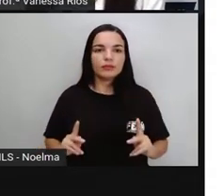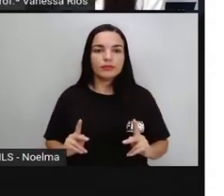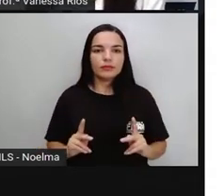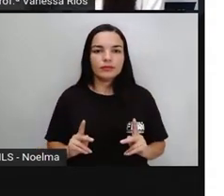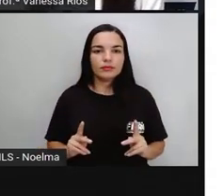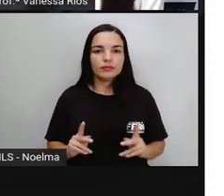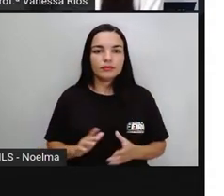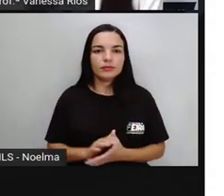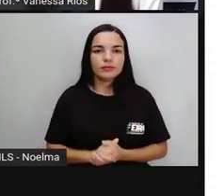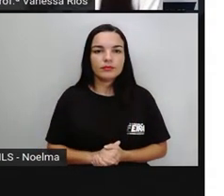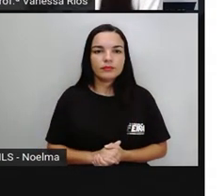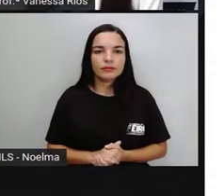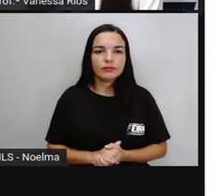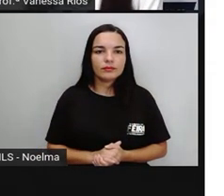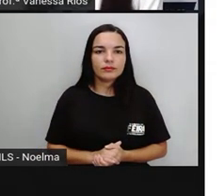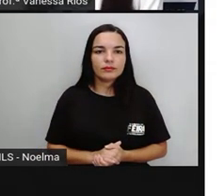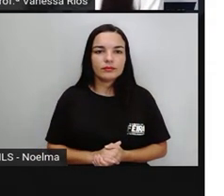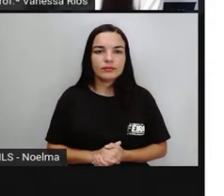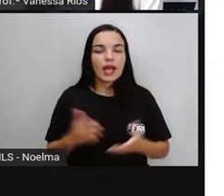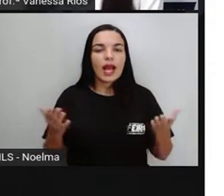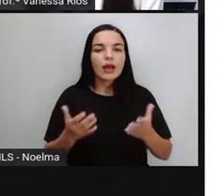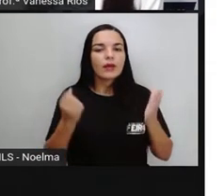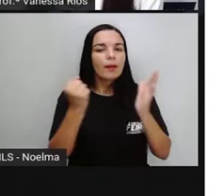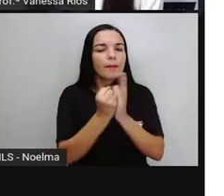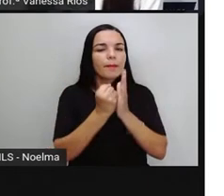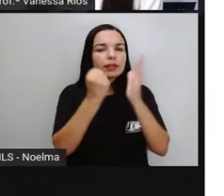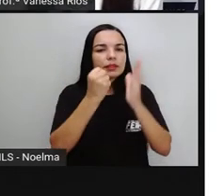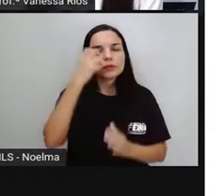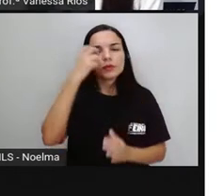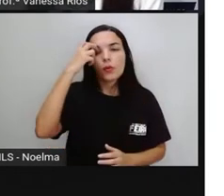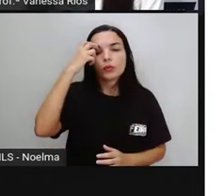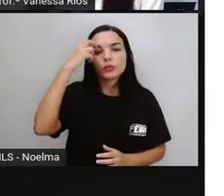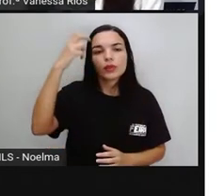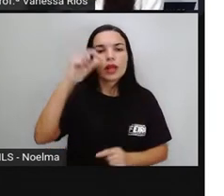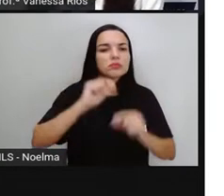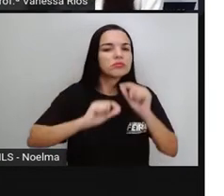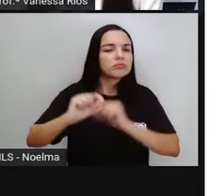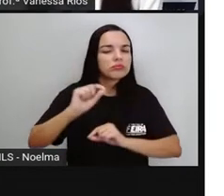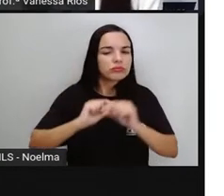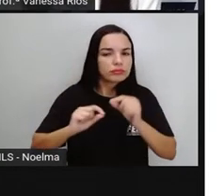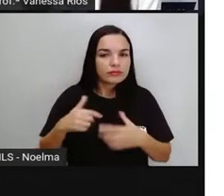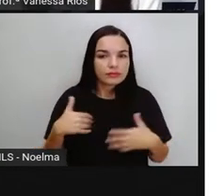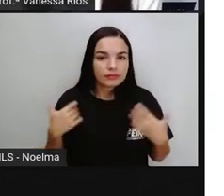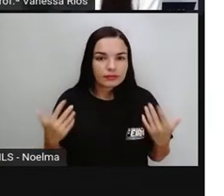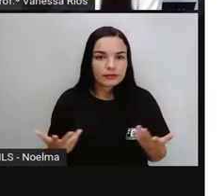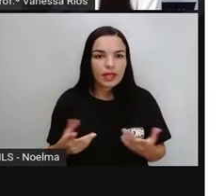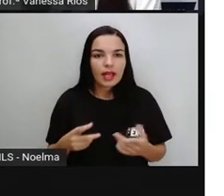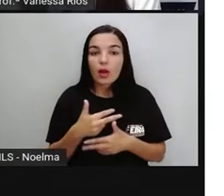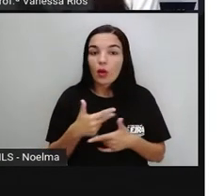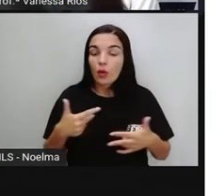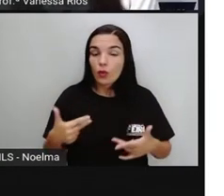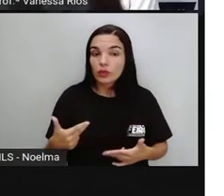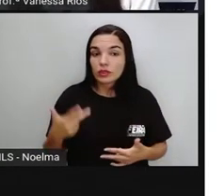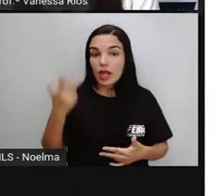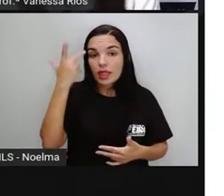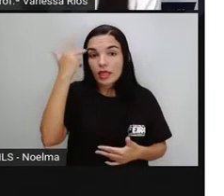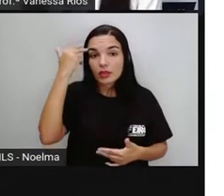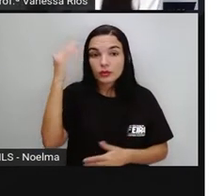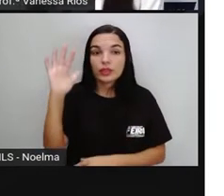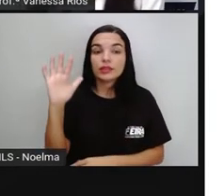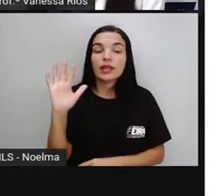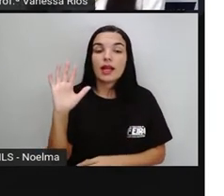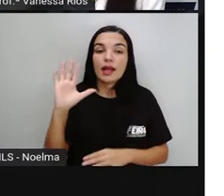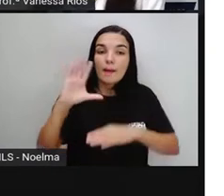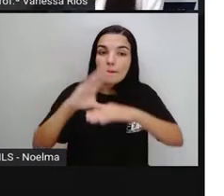coletivo. Os patrimônios culturais, né? São bens de natureza material e